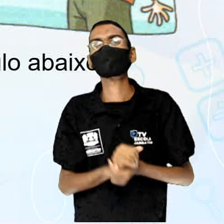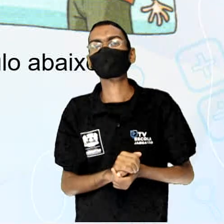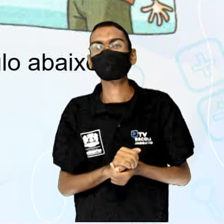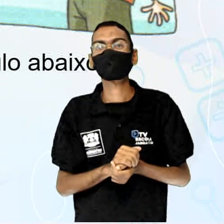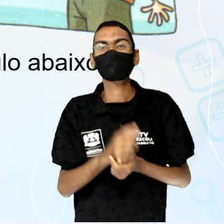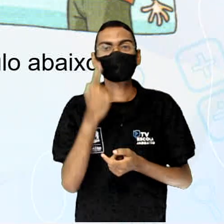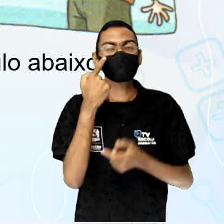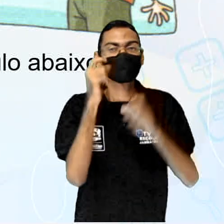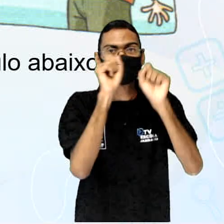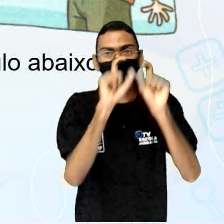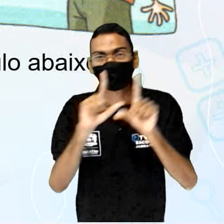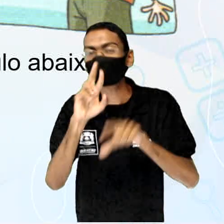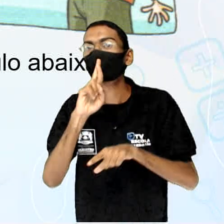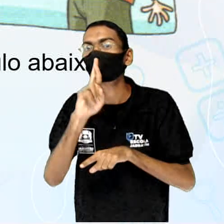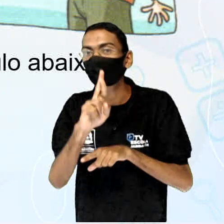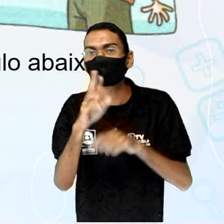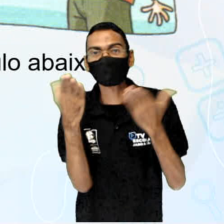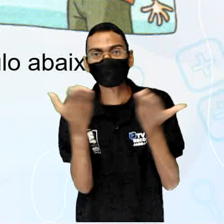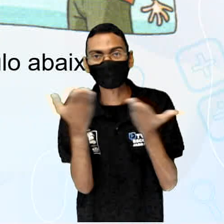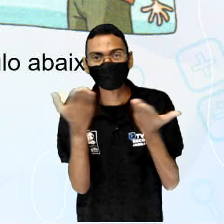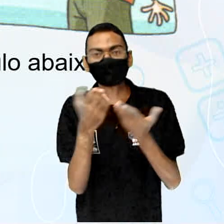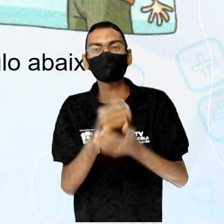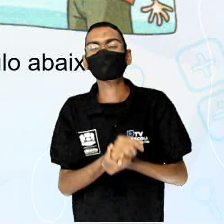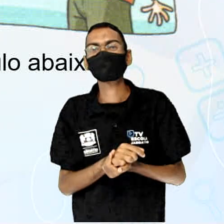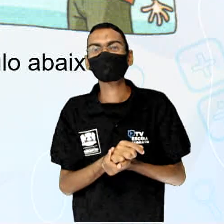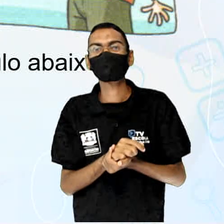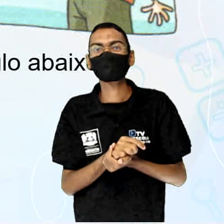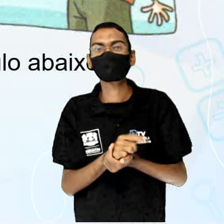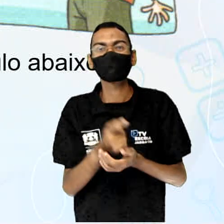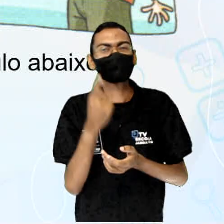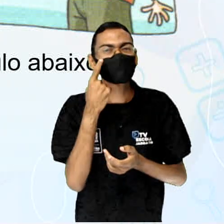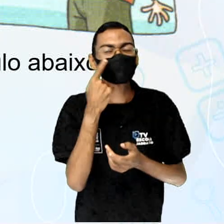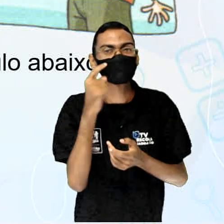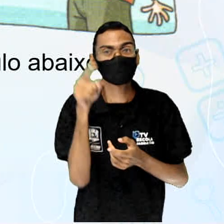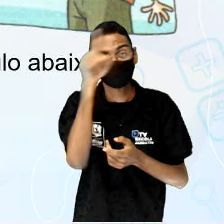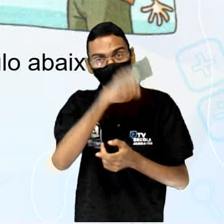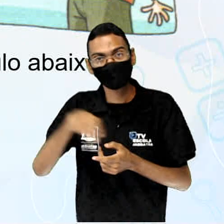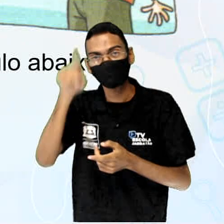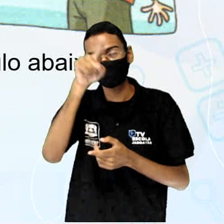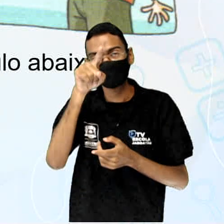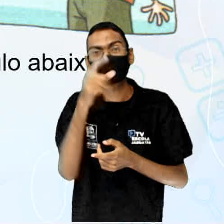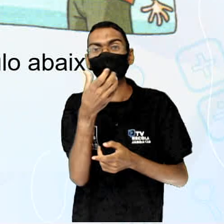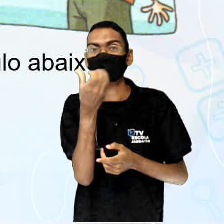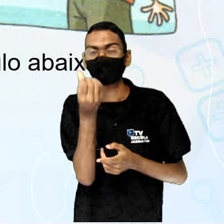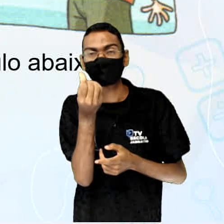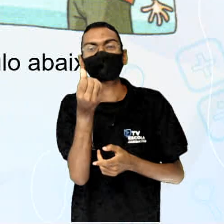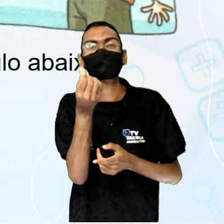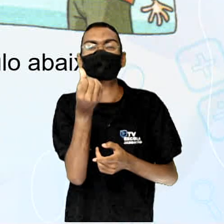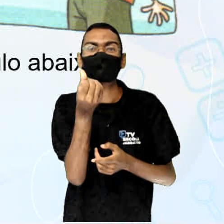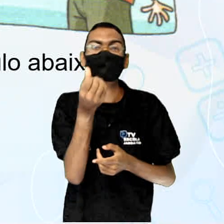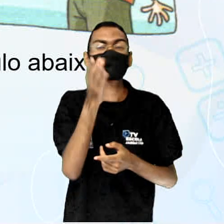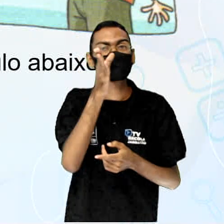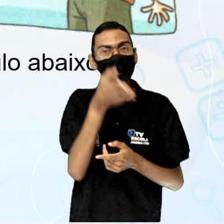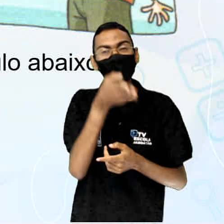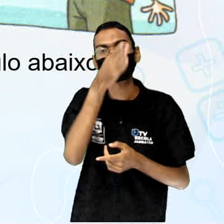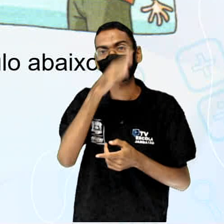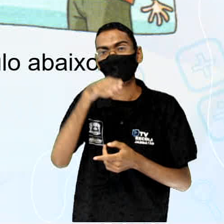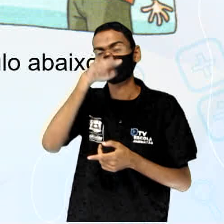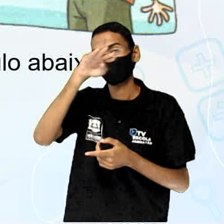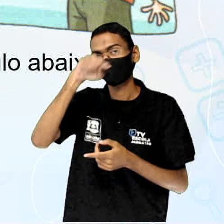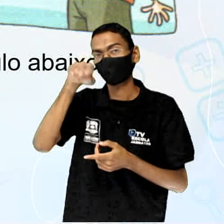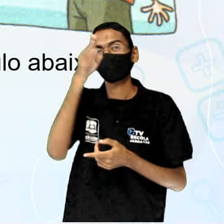nós vamos dividir o círculo em seis partes iguais. Observem. Duas, quatro, seis. O